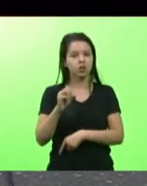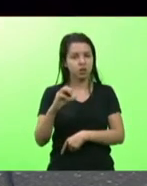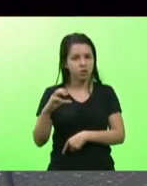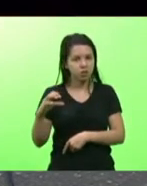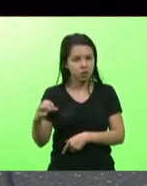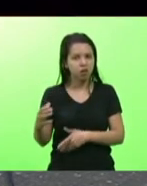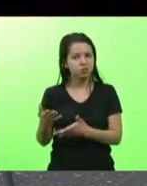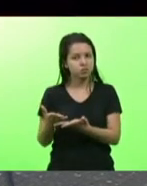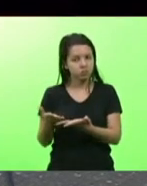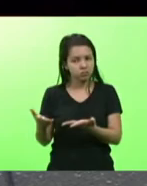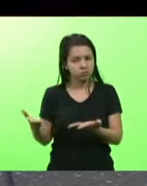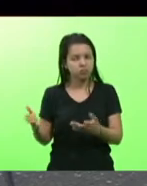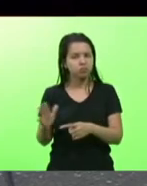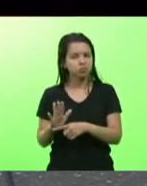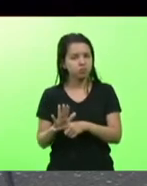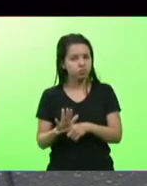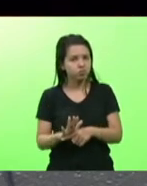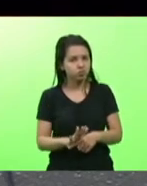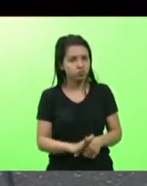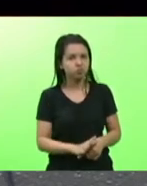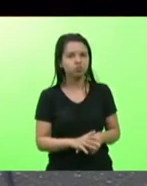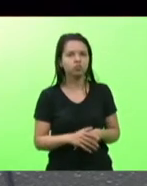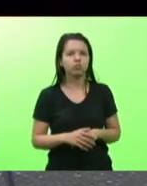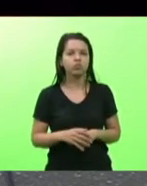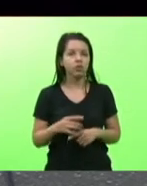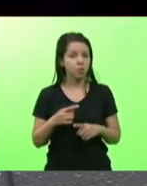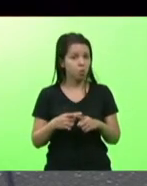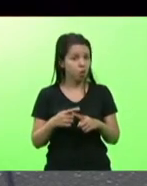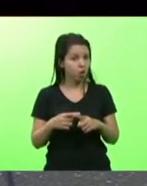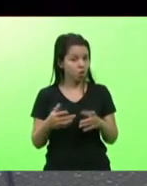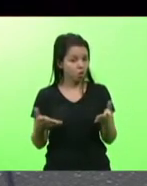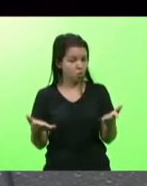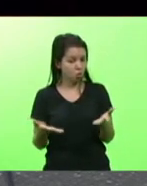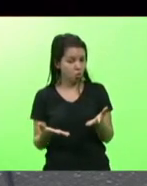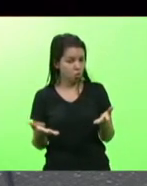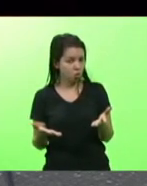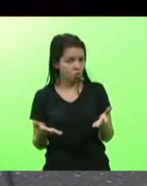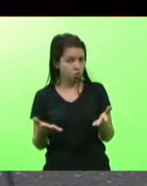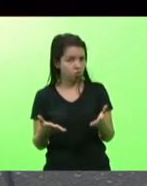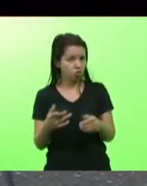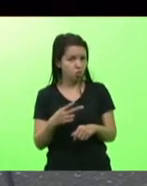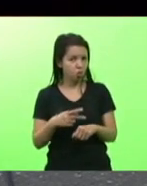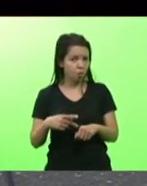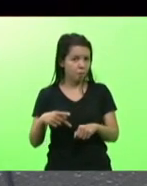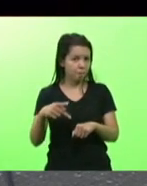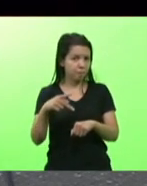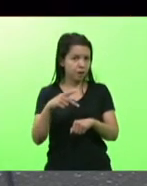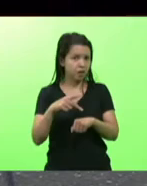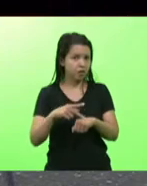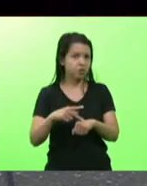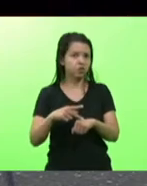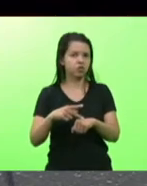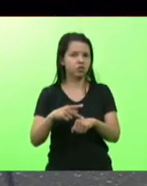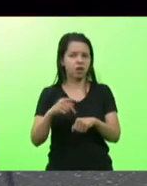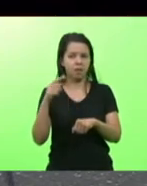porque hoje o país é muito mais Brasília